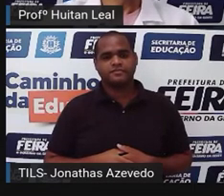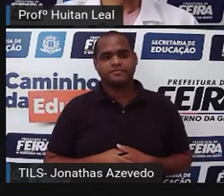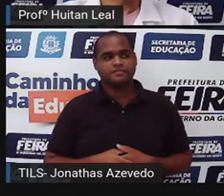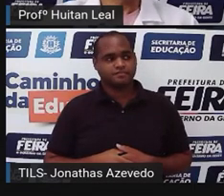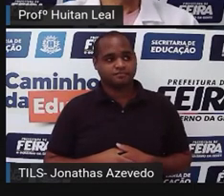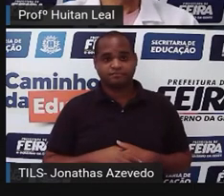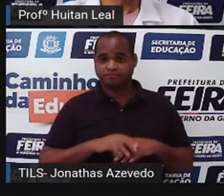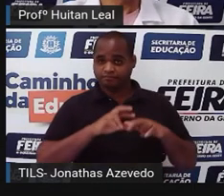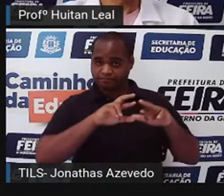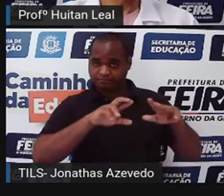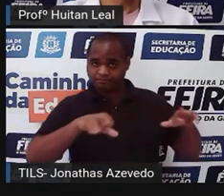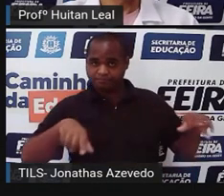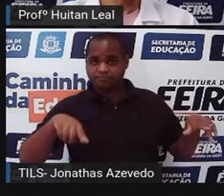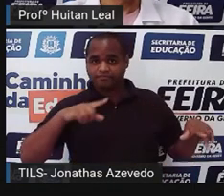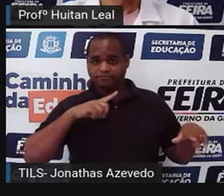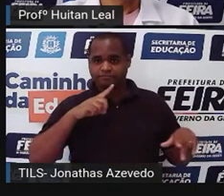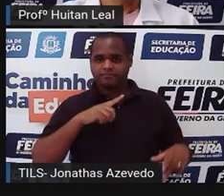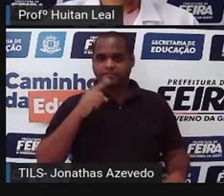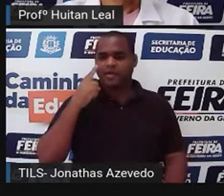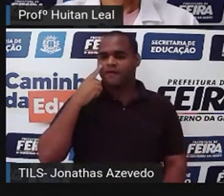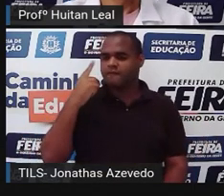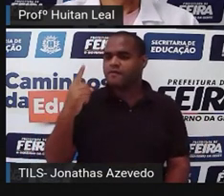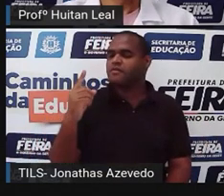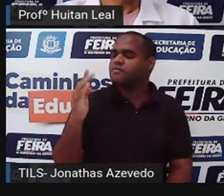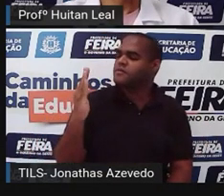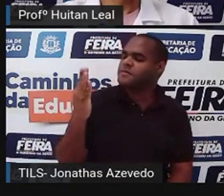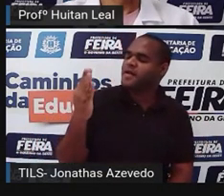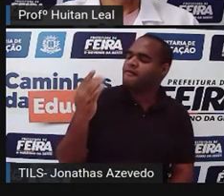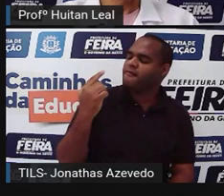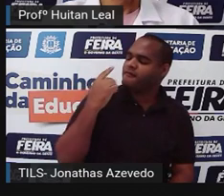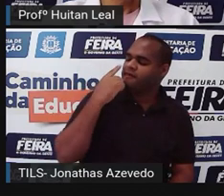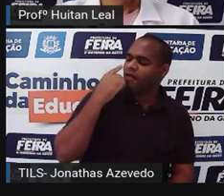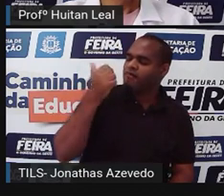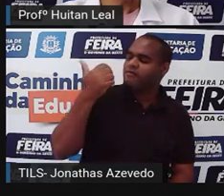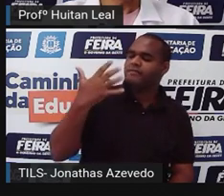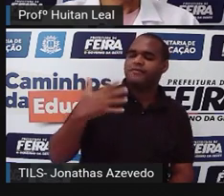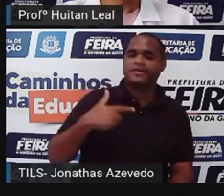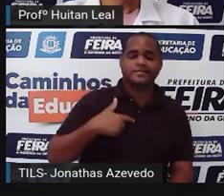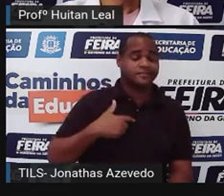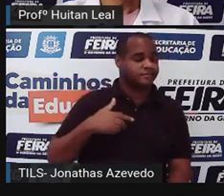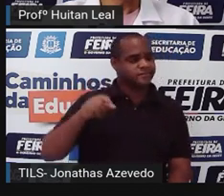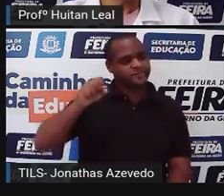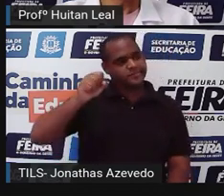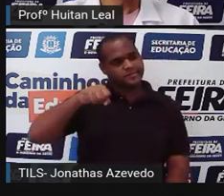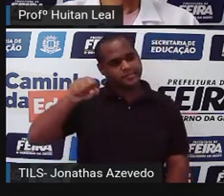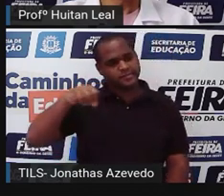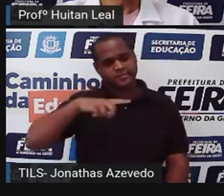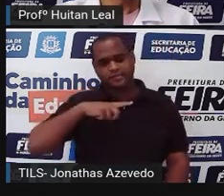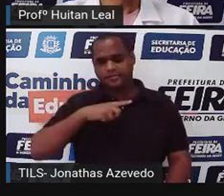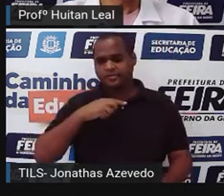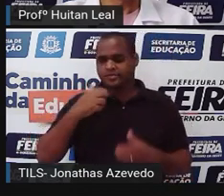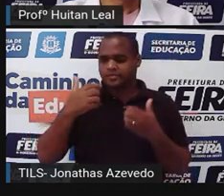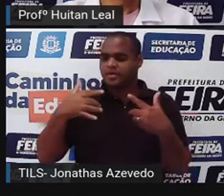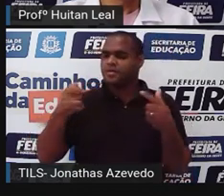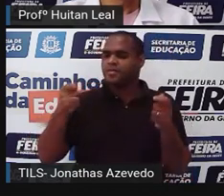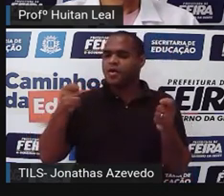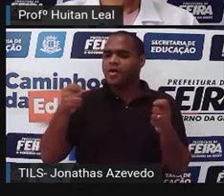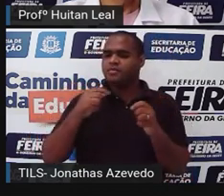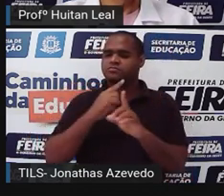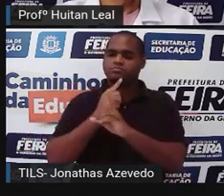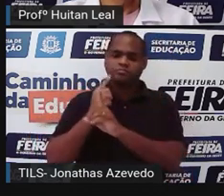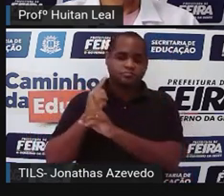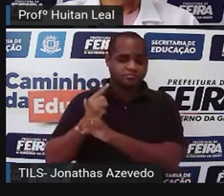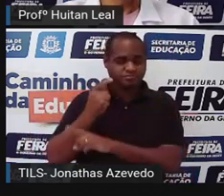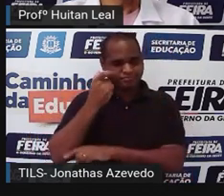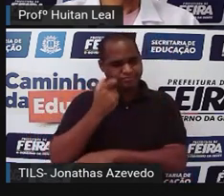Muitas vezes, diante do espelho, ele dizia para si, se ao menos eu pudesse encontrar alguém digno